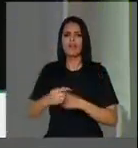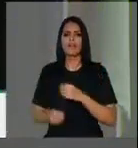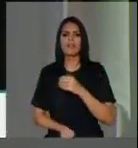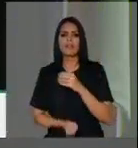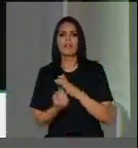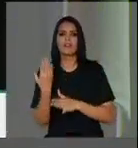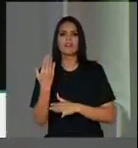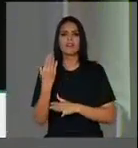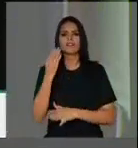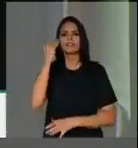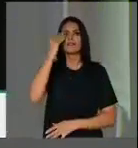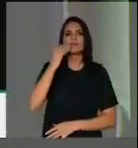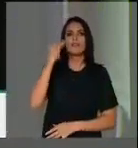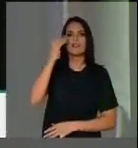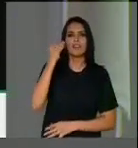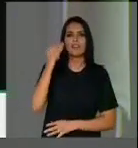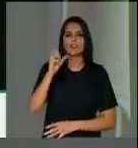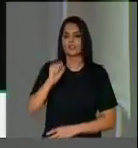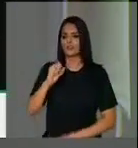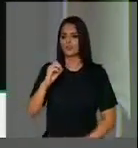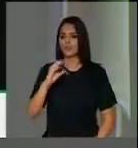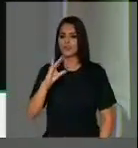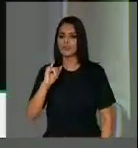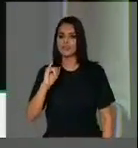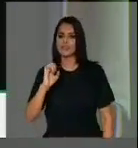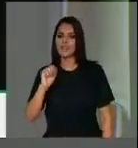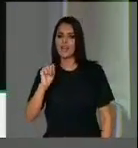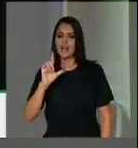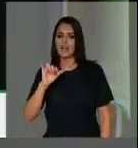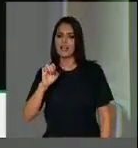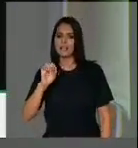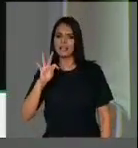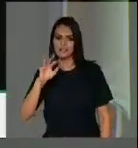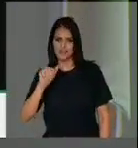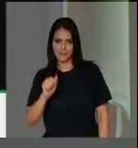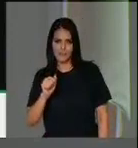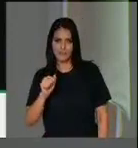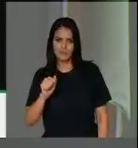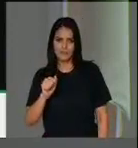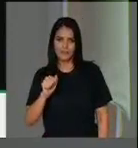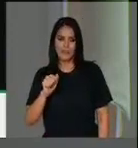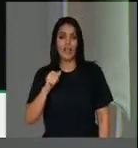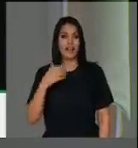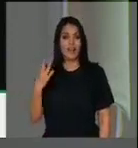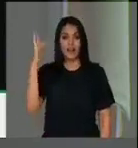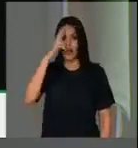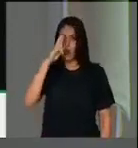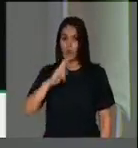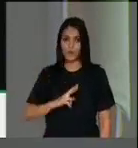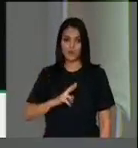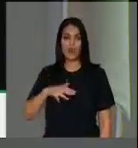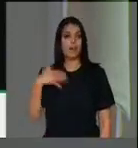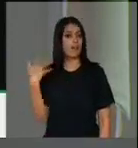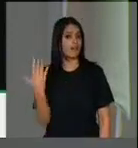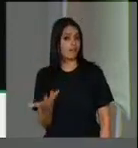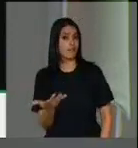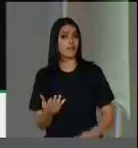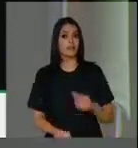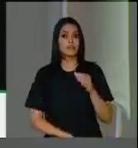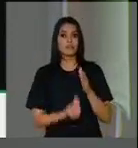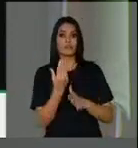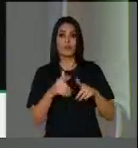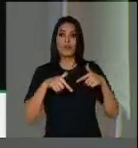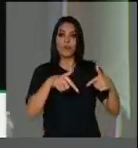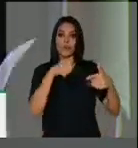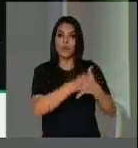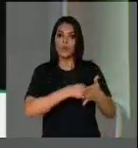primeira experiência socialista na União Soviética e aqui no Brasil, pelo surgimento da